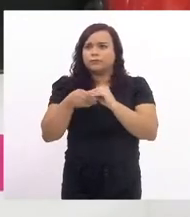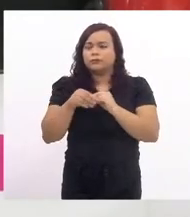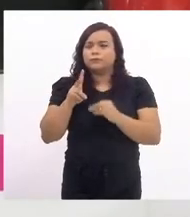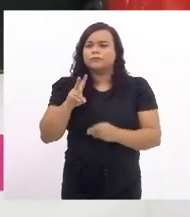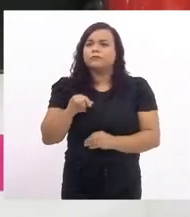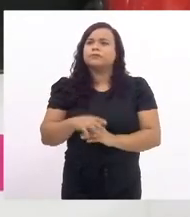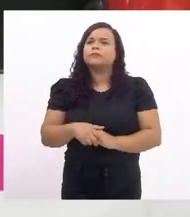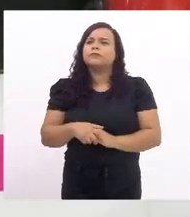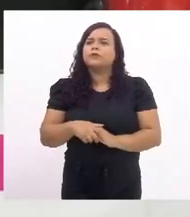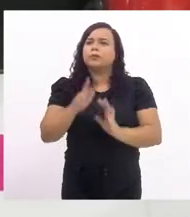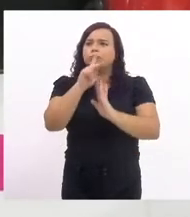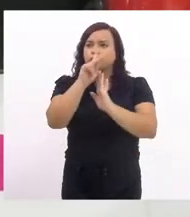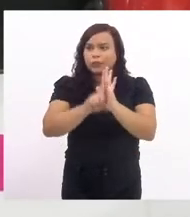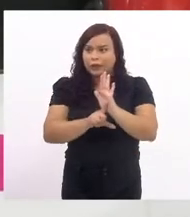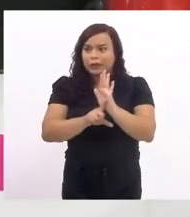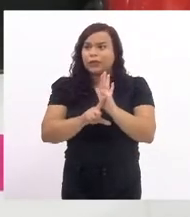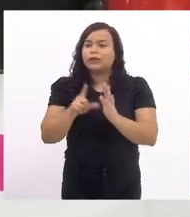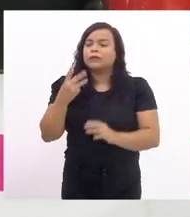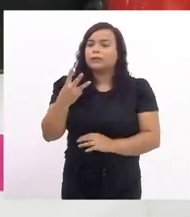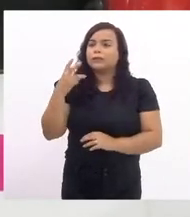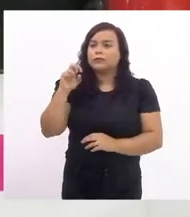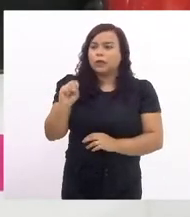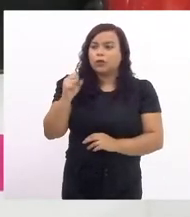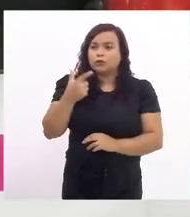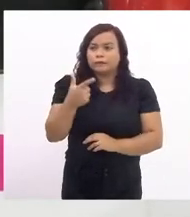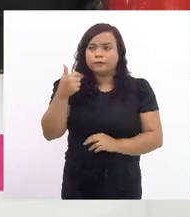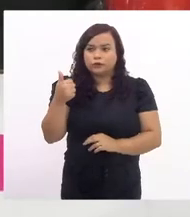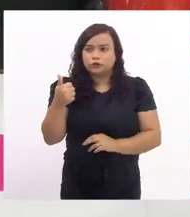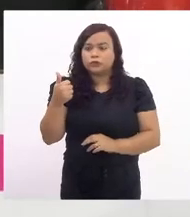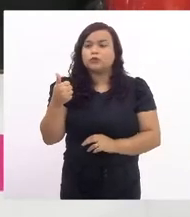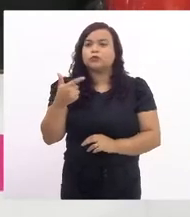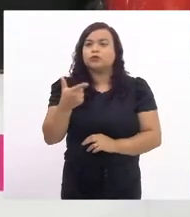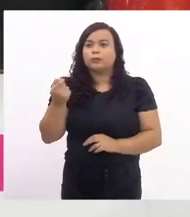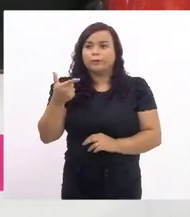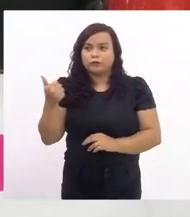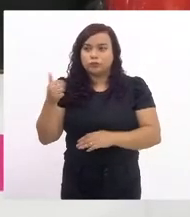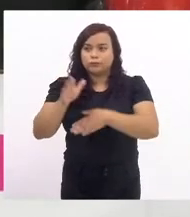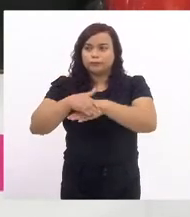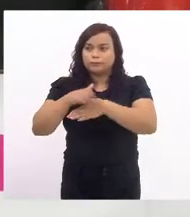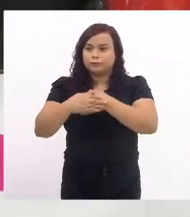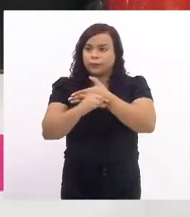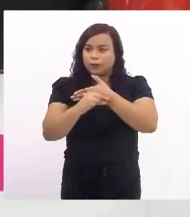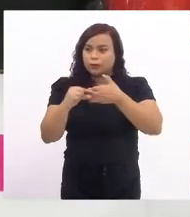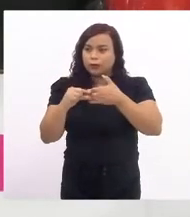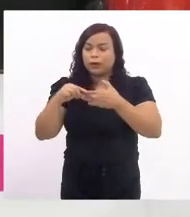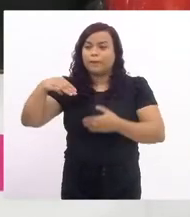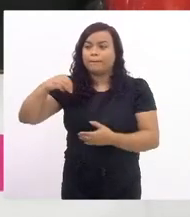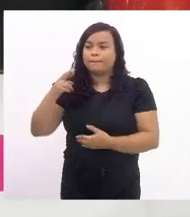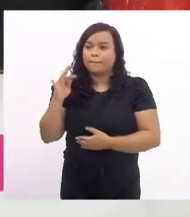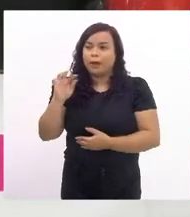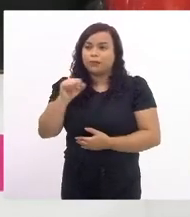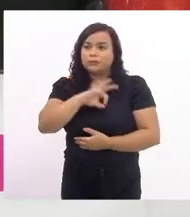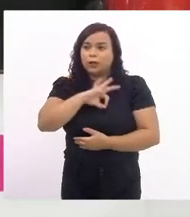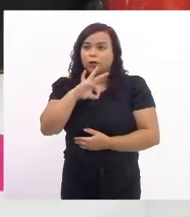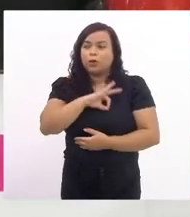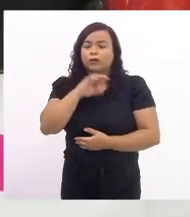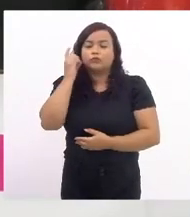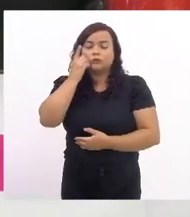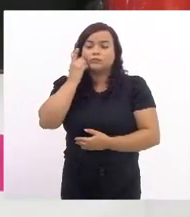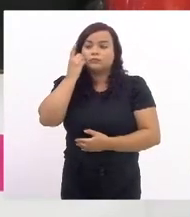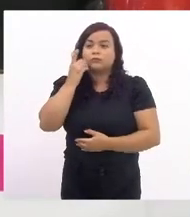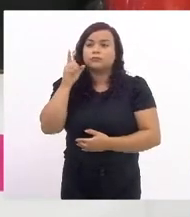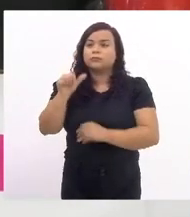Projeto de Lei nº 3821A de 2021, de autora e deputada Marta Rocha, que altera a lei nº 9.033,